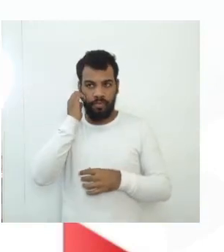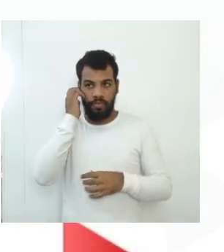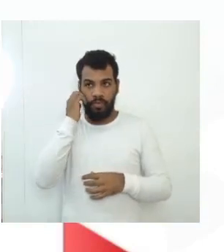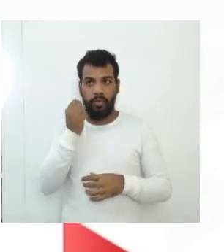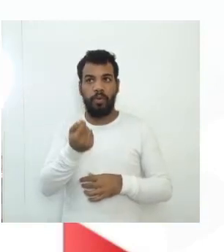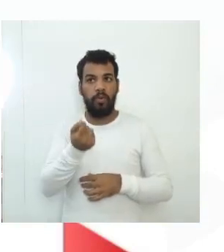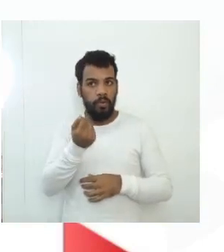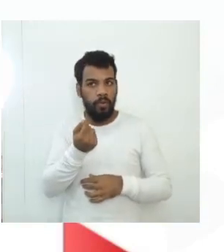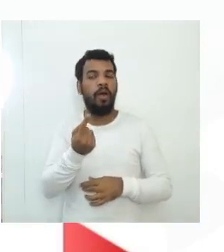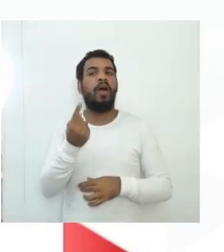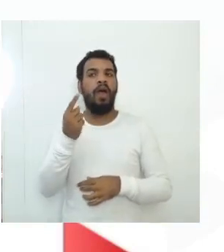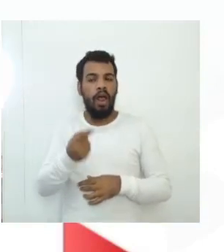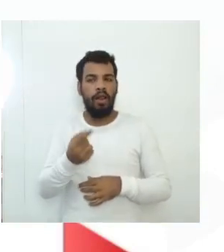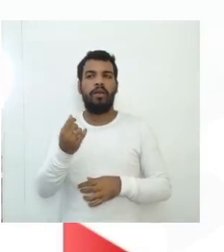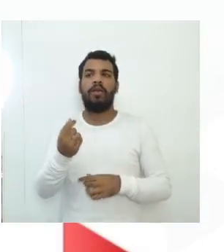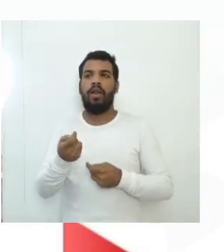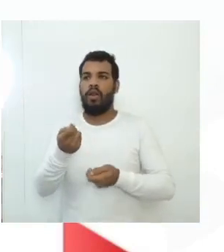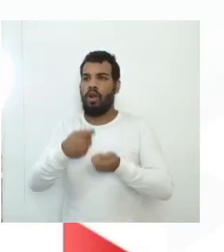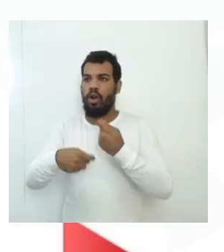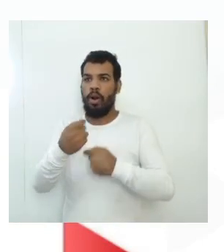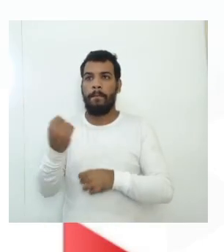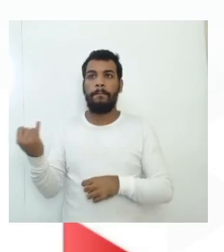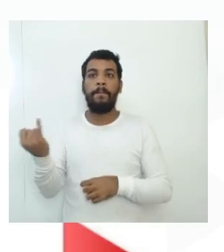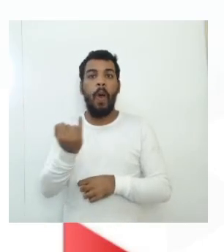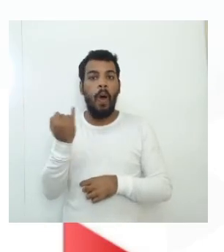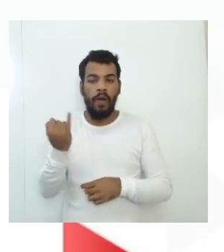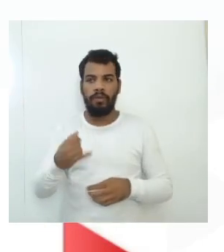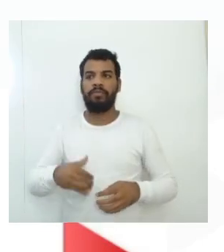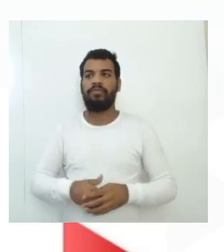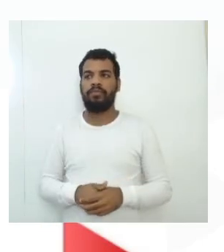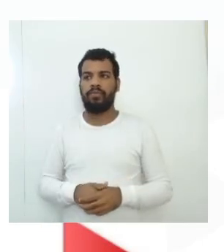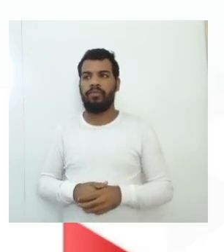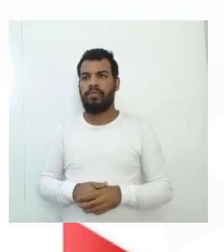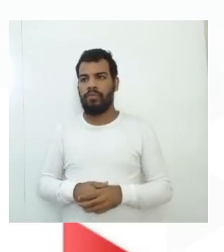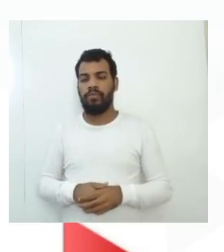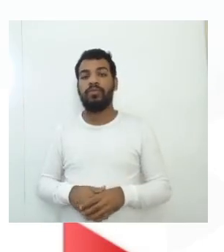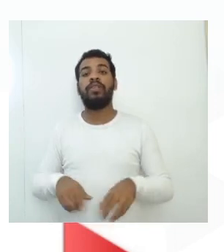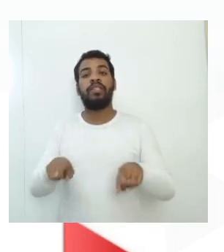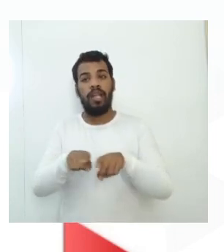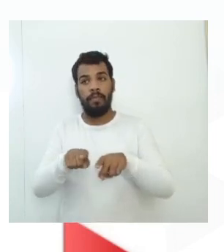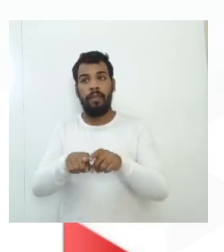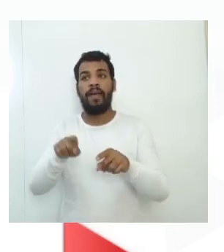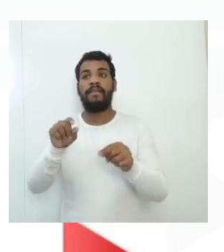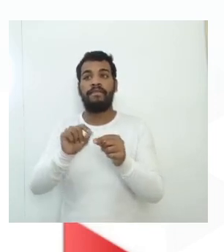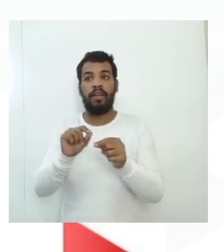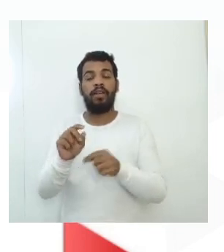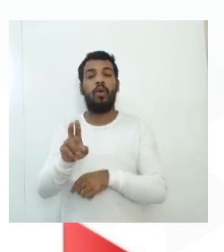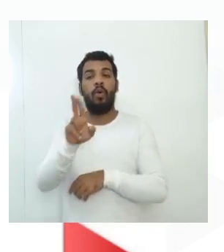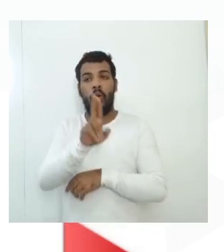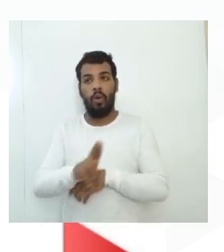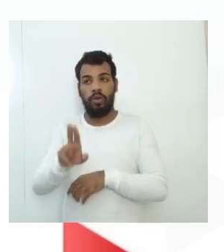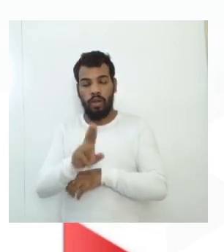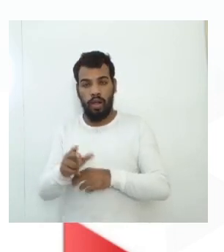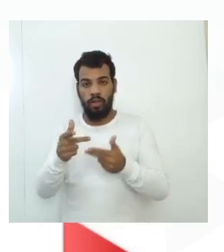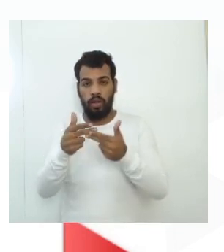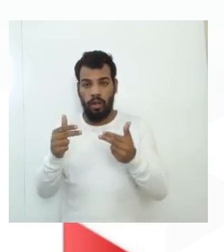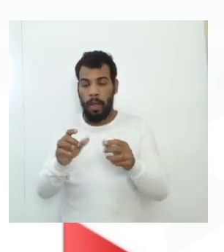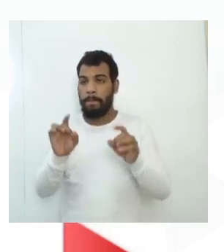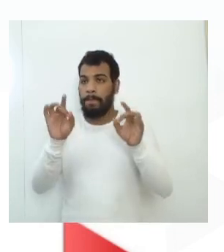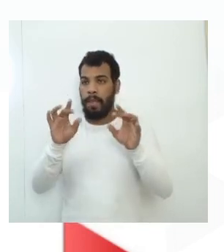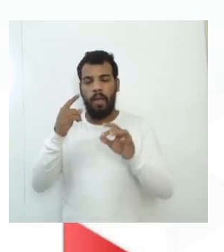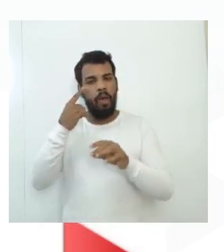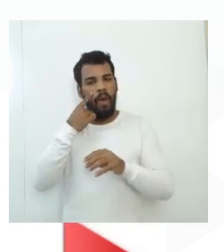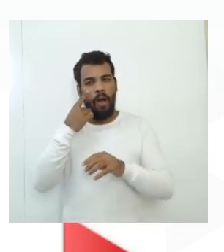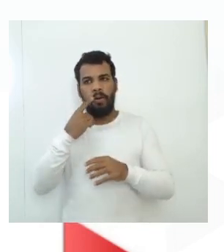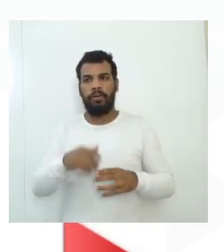importante da economia, que também é utilizado para as aplicações mais especiais, como